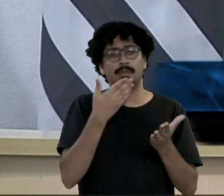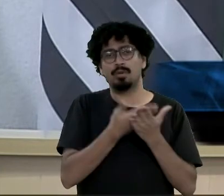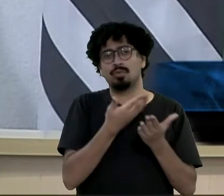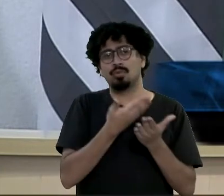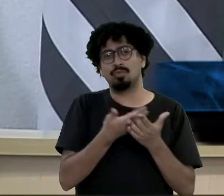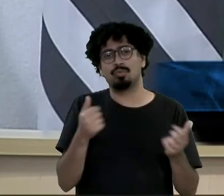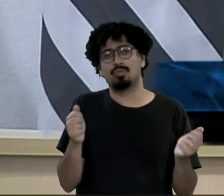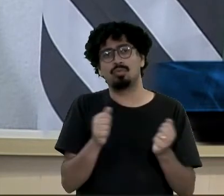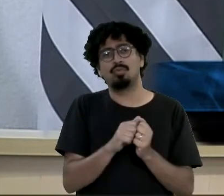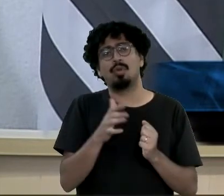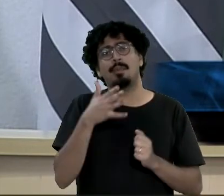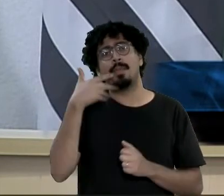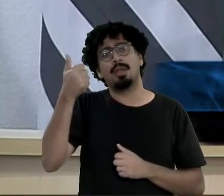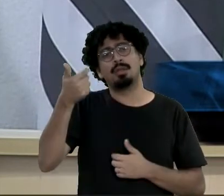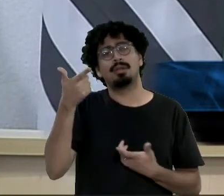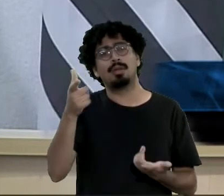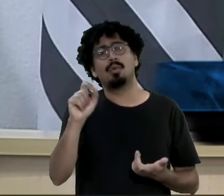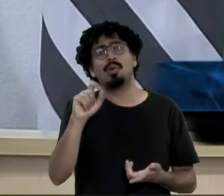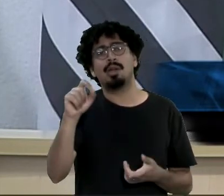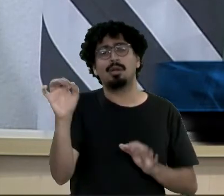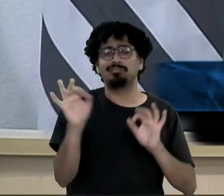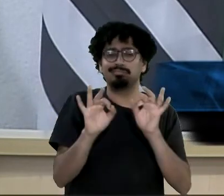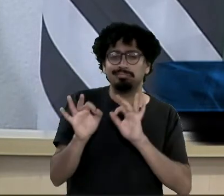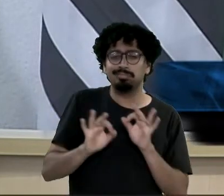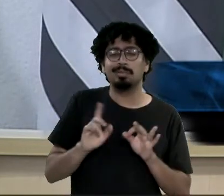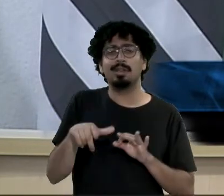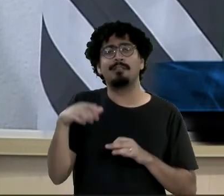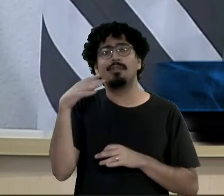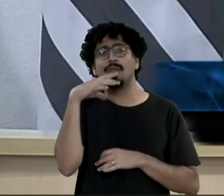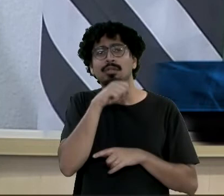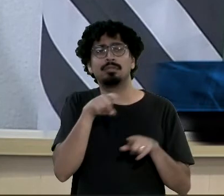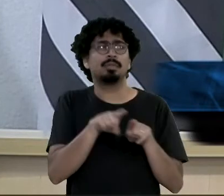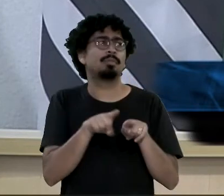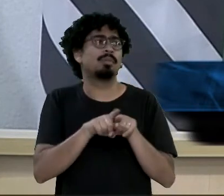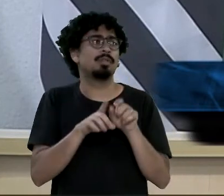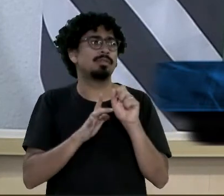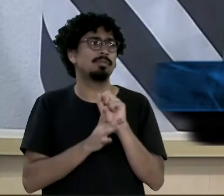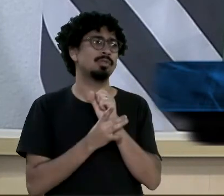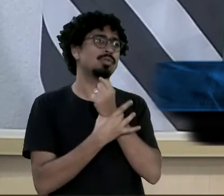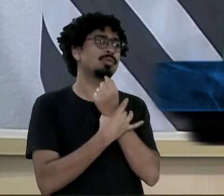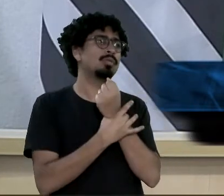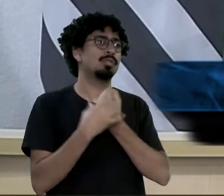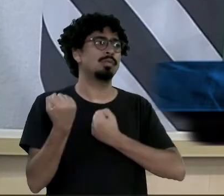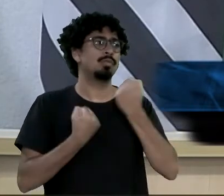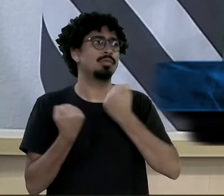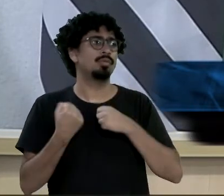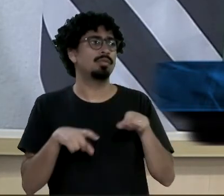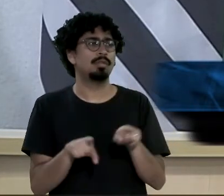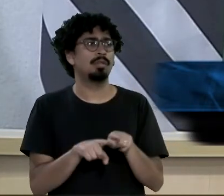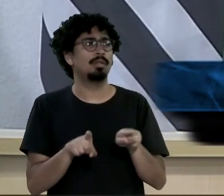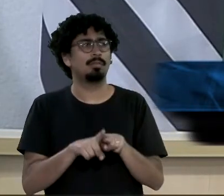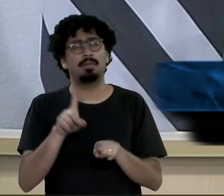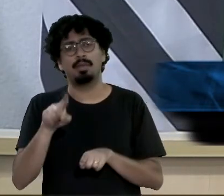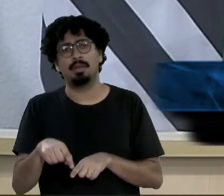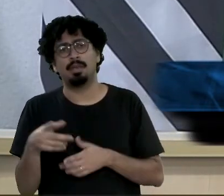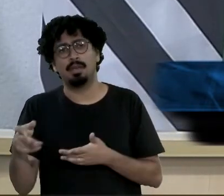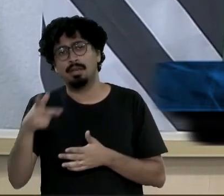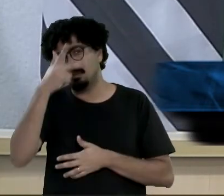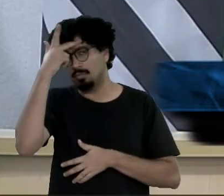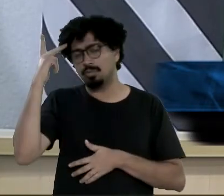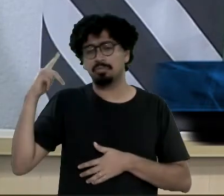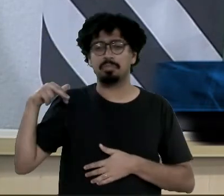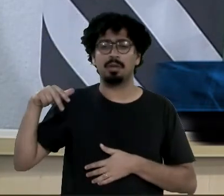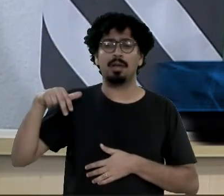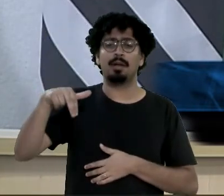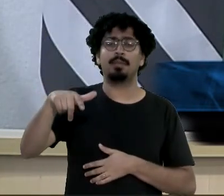para o controle de velocidade, para dar mais segurança aos motoristas e também aos pedestres,